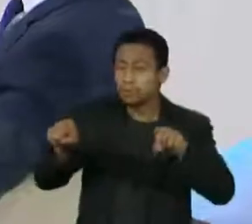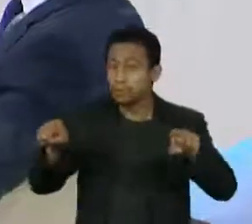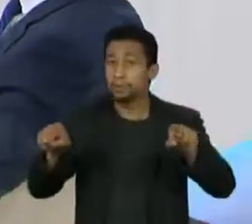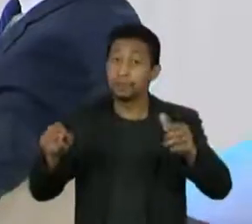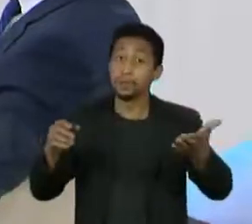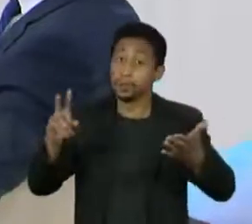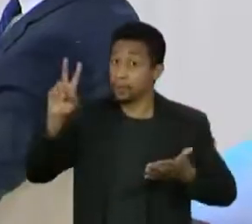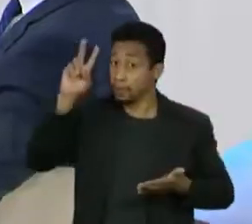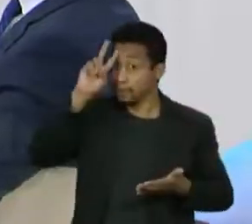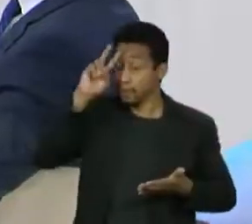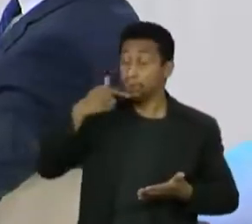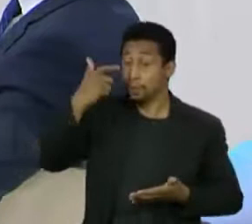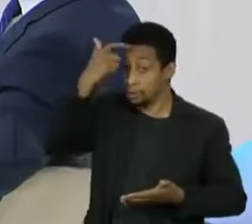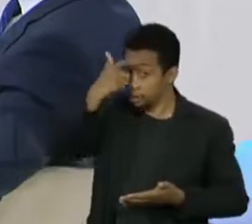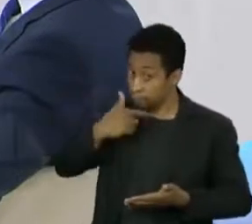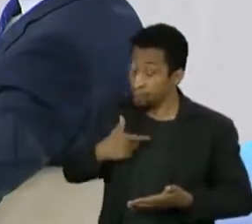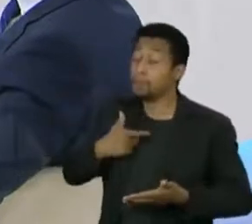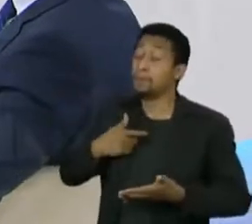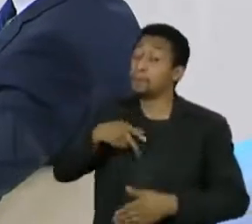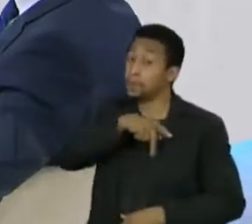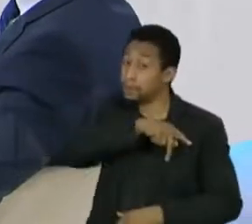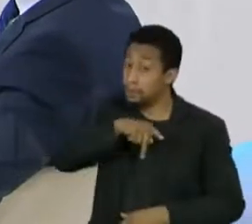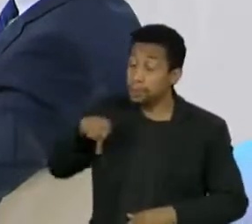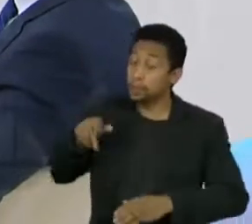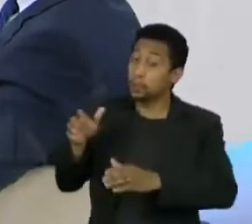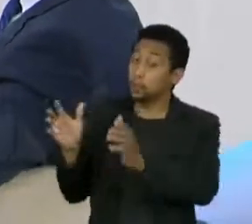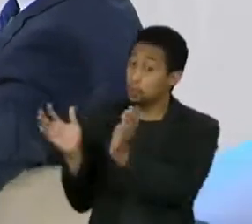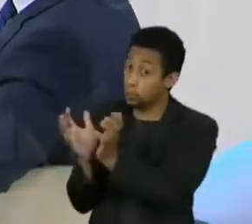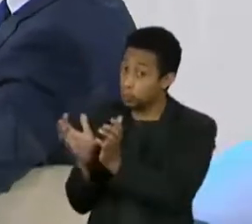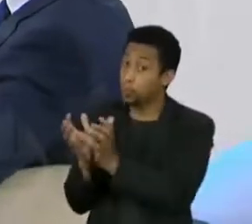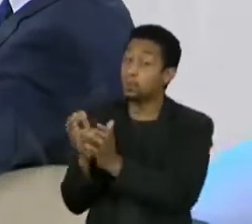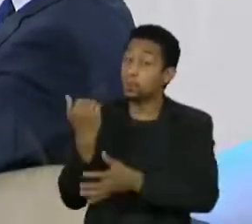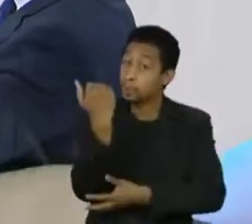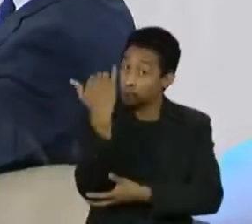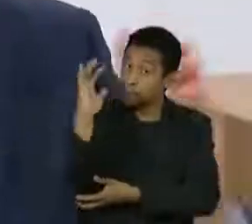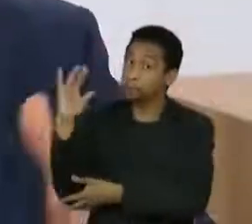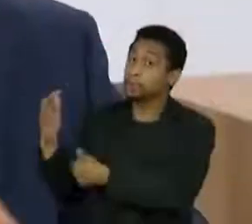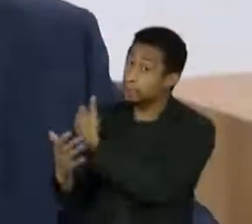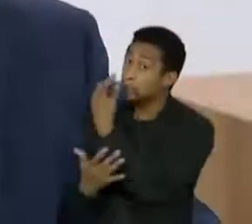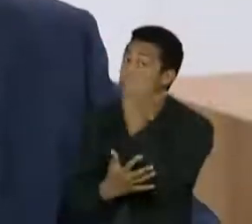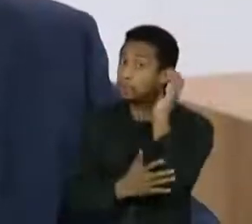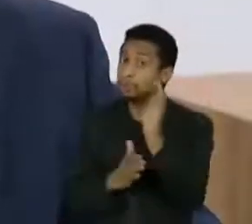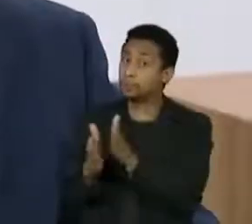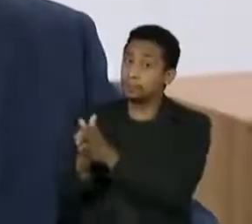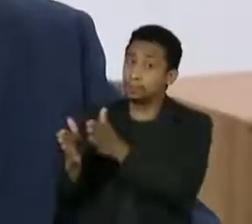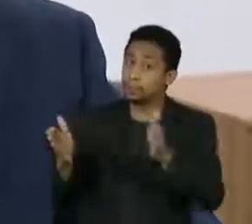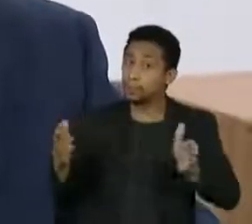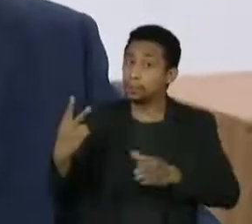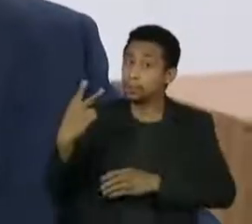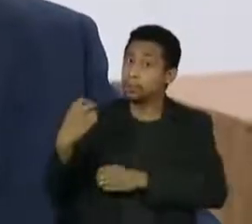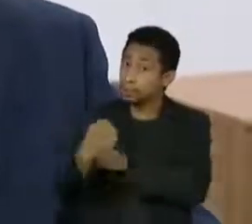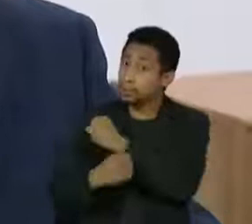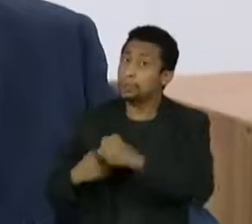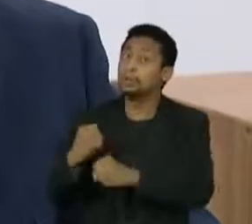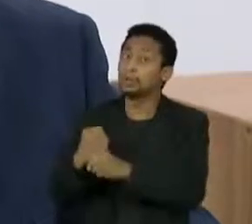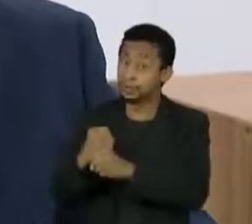eu fui presidente da Comissão do Meio Ambiente do Senado por dois anos, também foi mapeado ali com